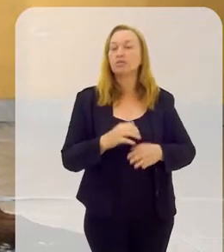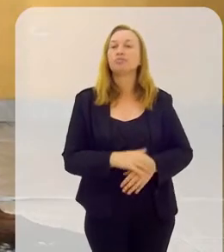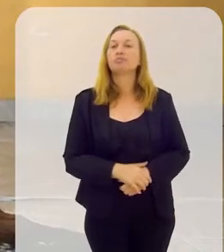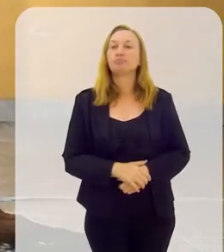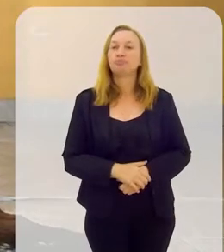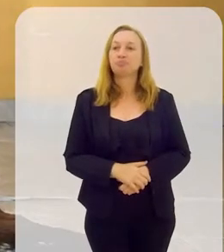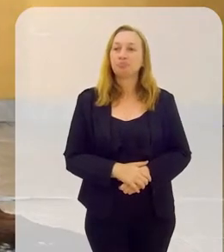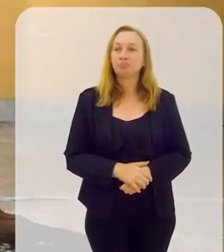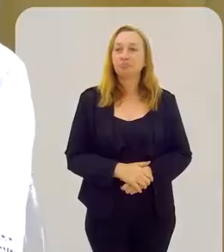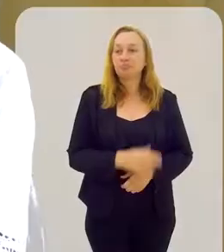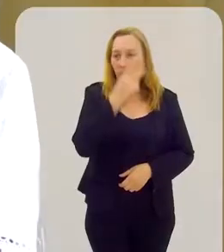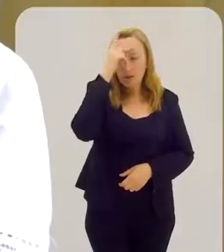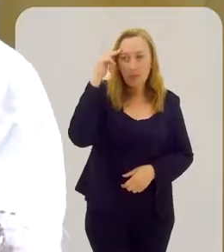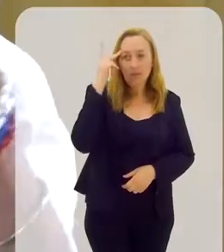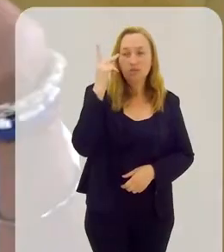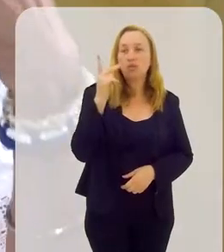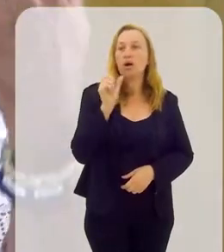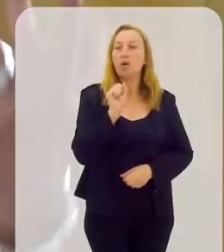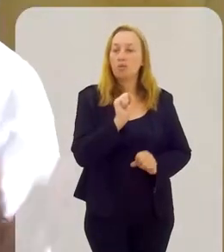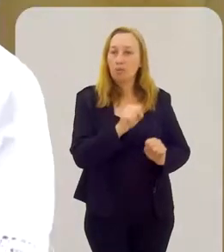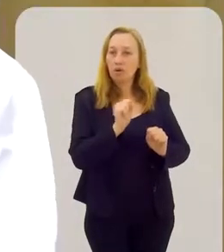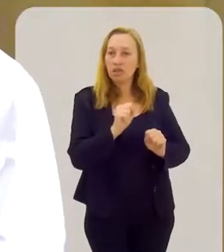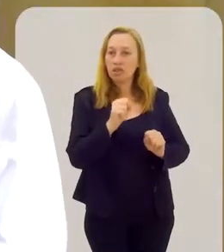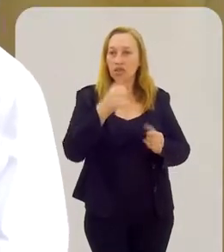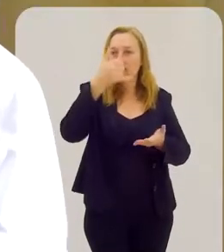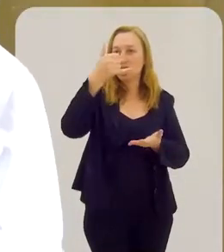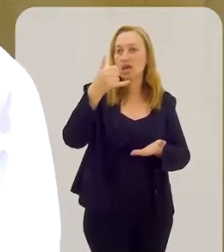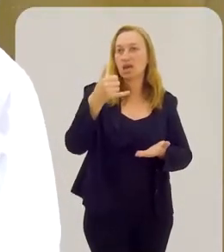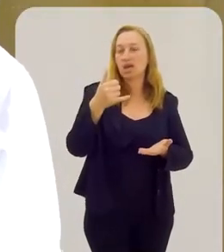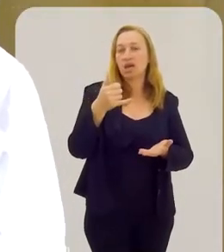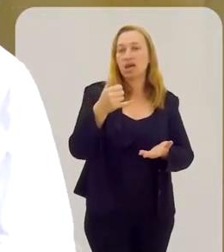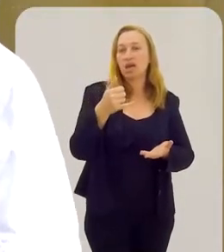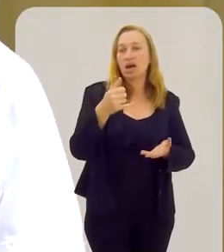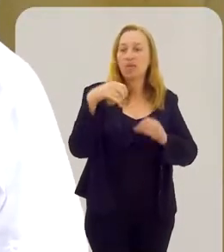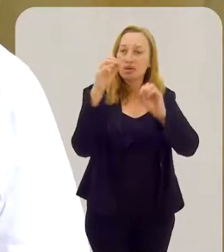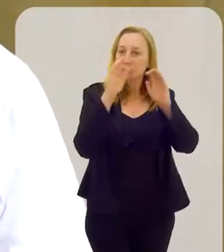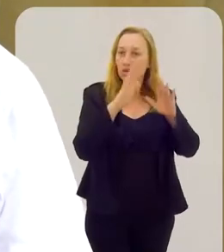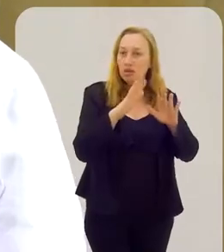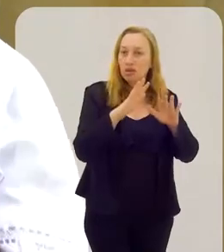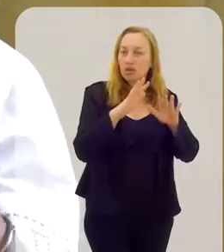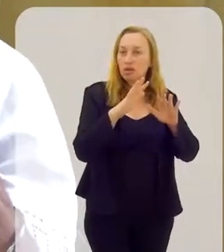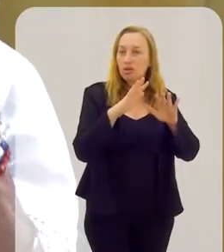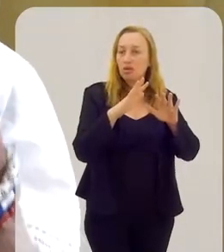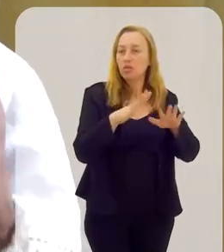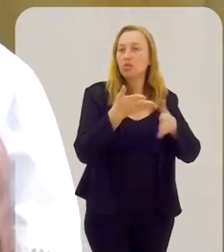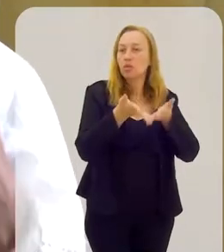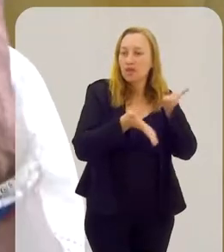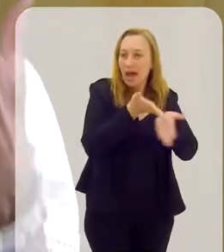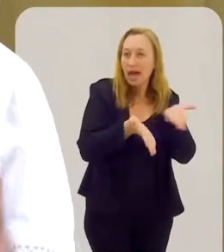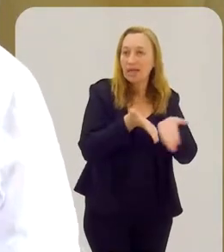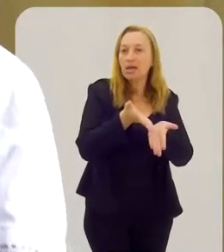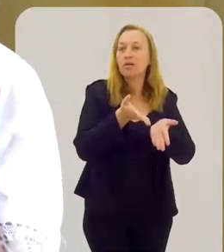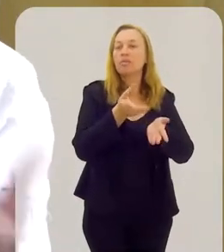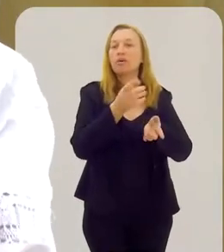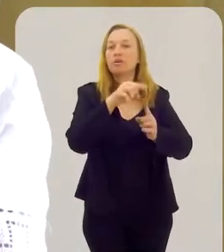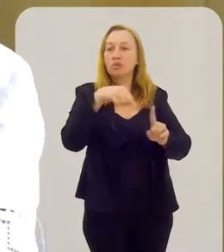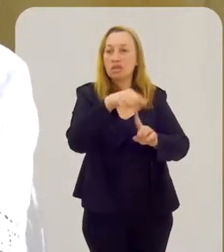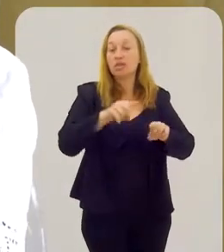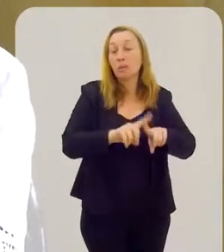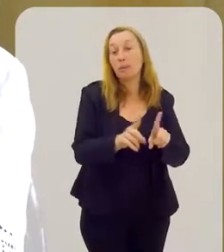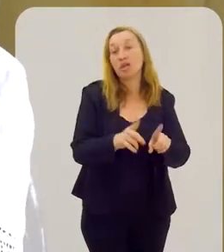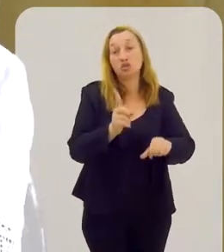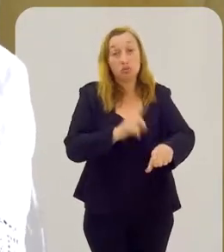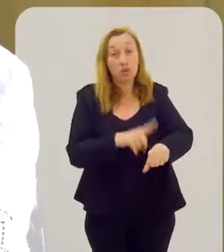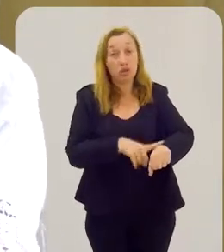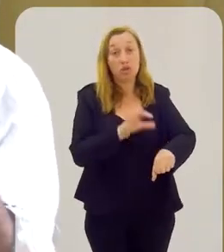momento que você faz santo. A pessoa pode ser regida por um santo, mas na hora da feitura, na hora que a pessoa vai realmente para